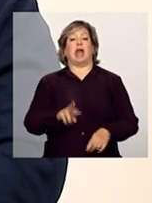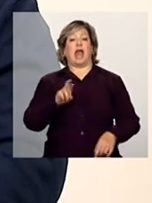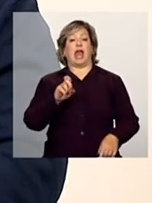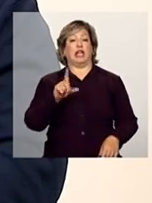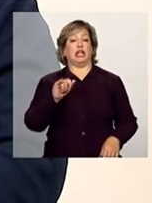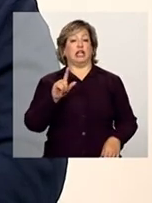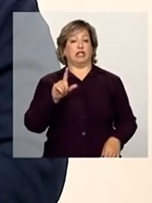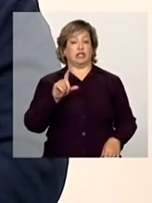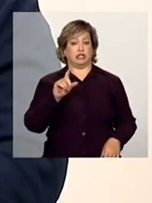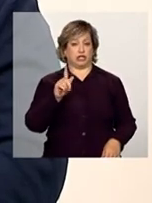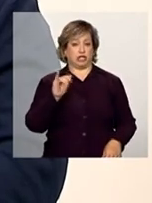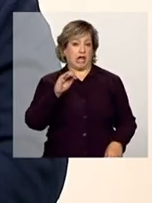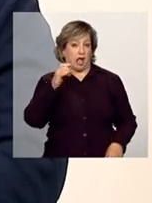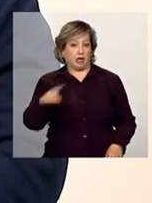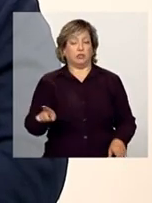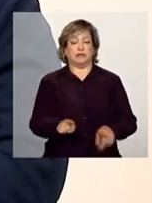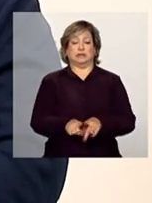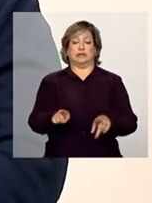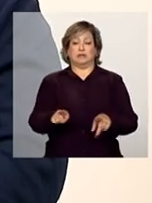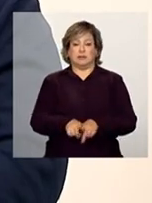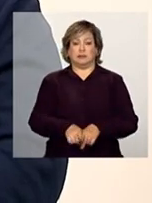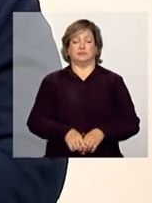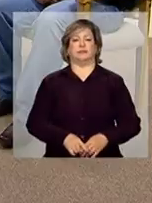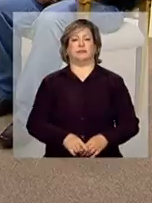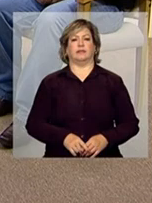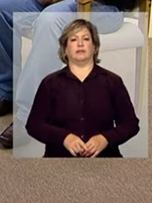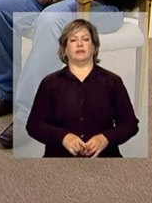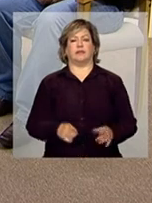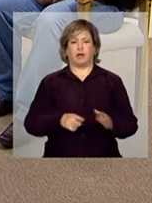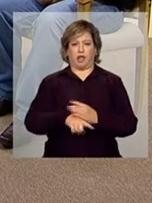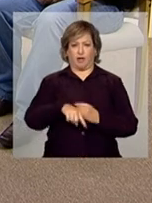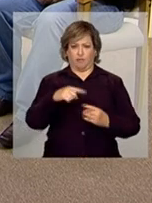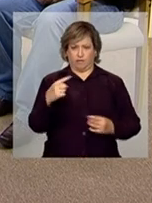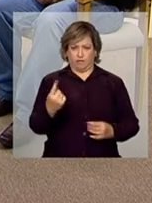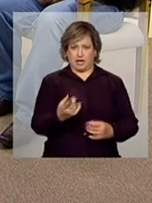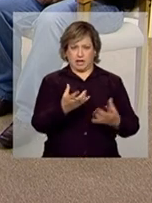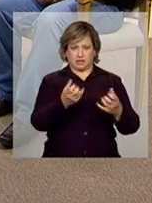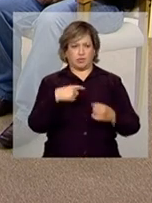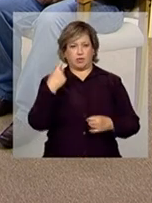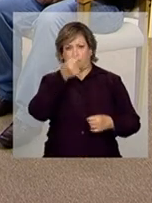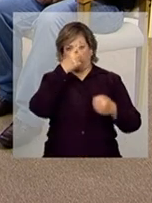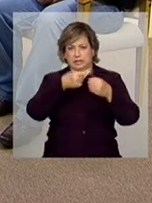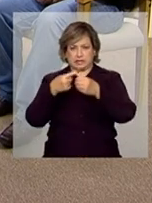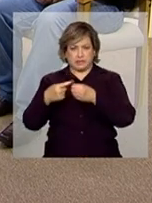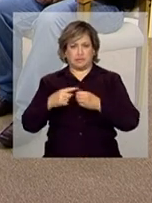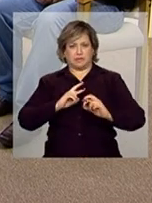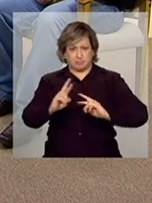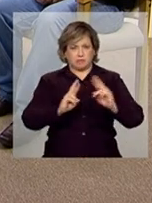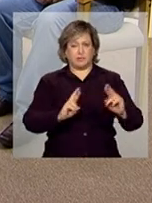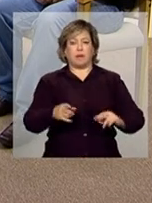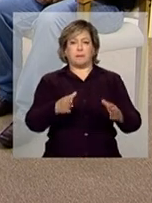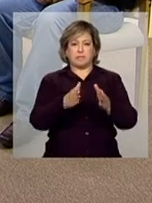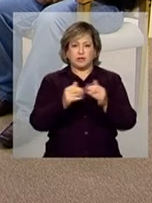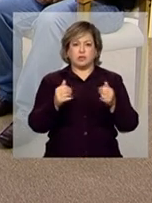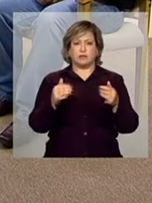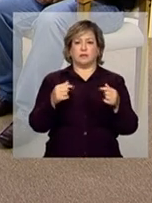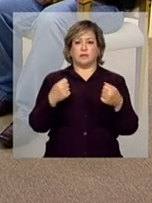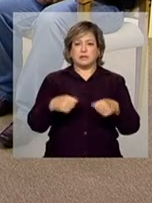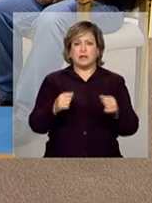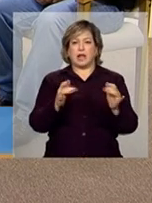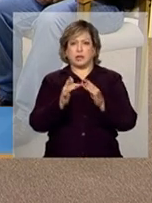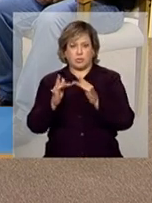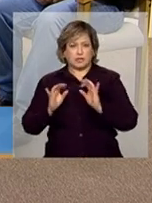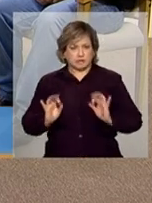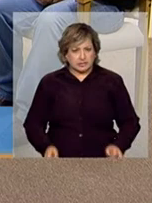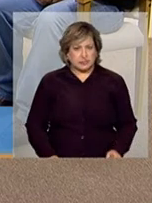populações itinerantes. Isso vocês receberam esse retorno dos municípios pedindo para que fosse adequado? Exatamente, tudo foi assim.